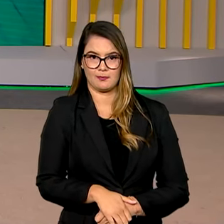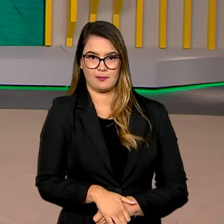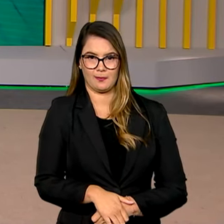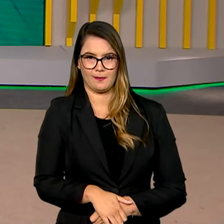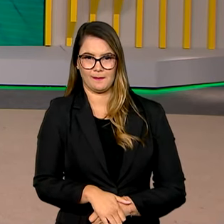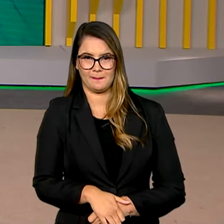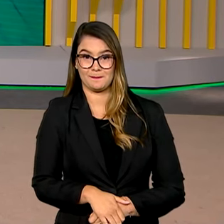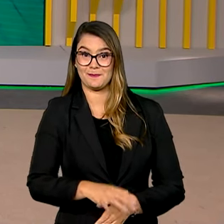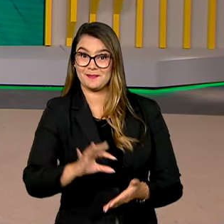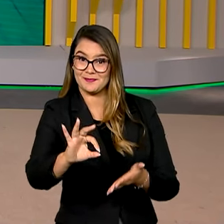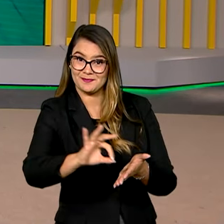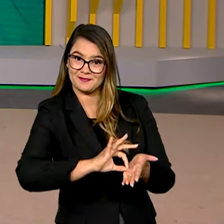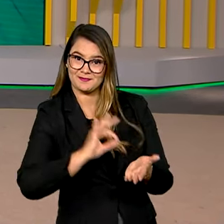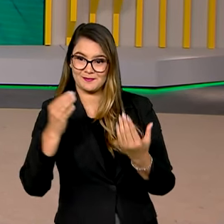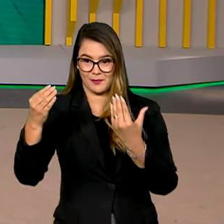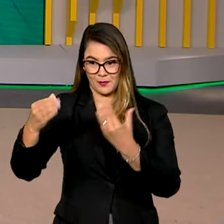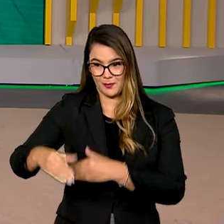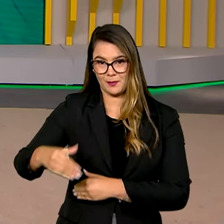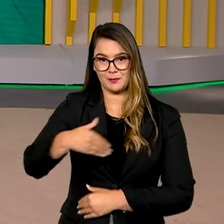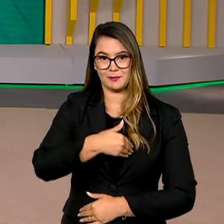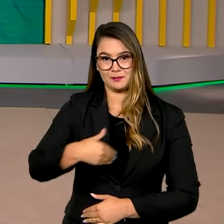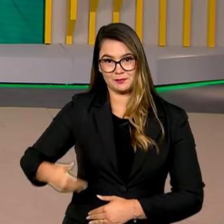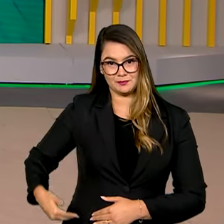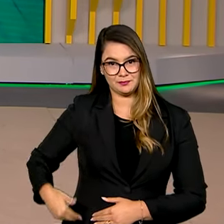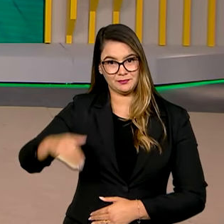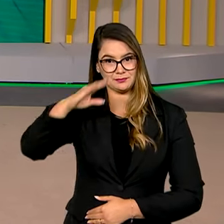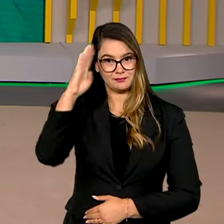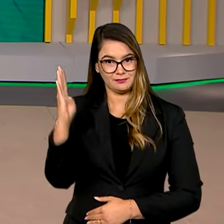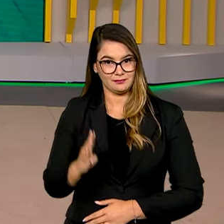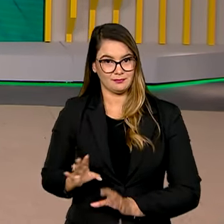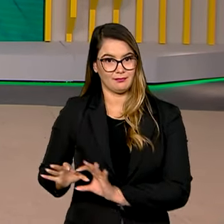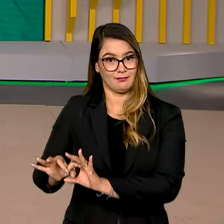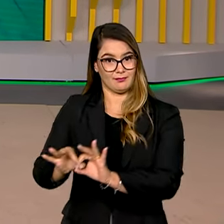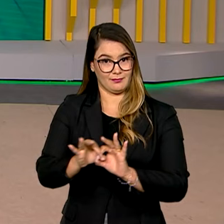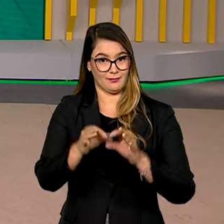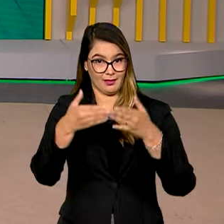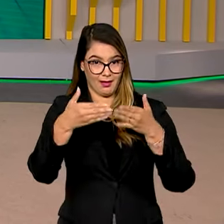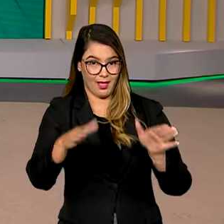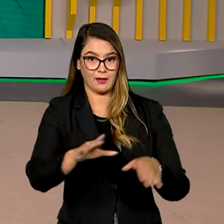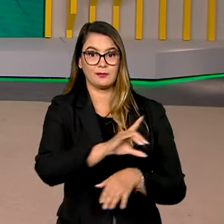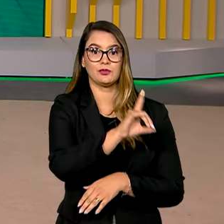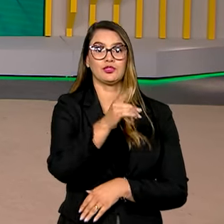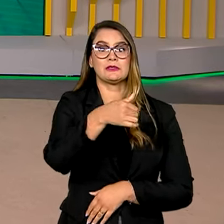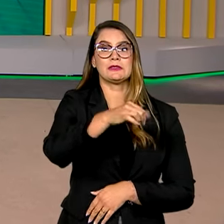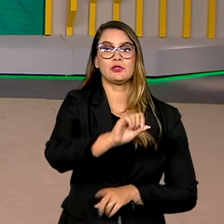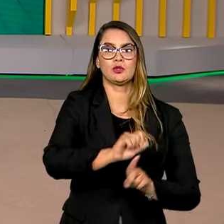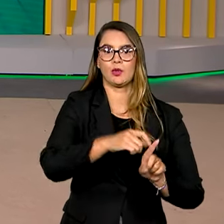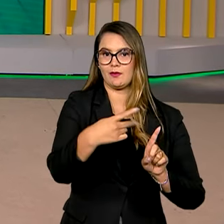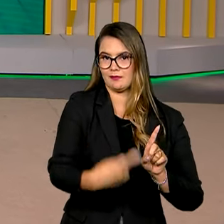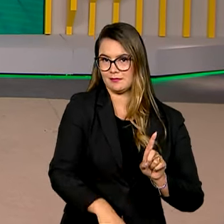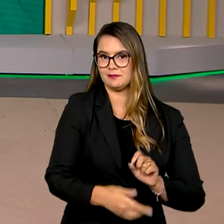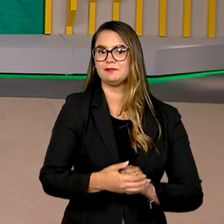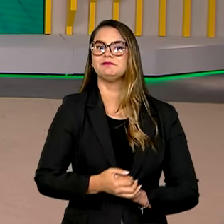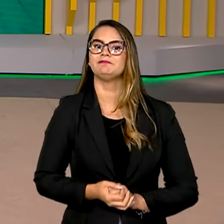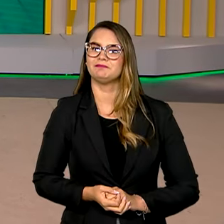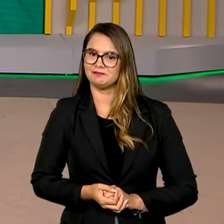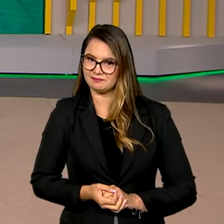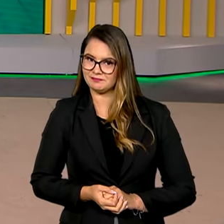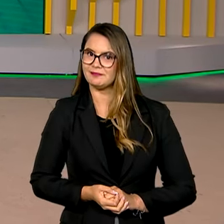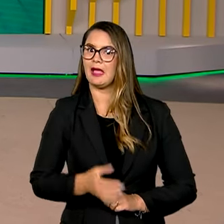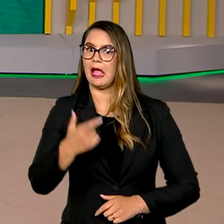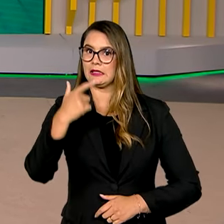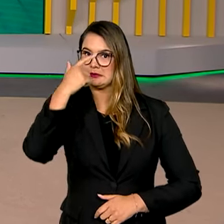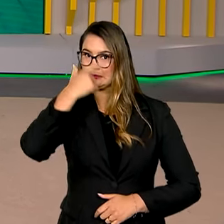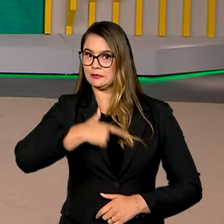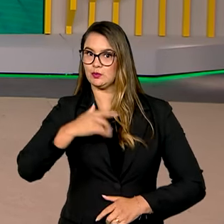As inscrições para o concurso público nacional unificado abrem no dia 19 deste mês. Muita gente já está